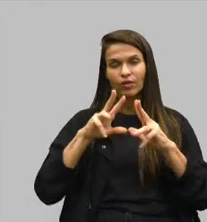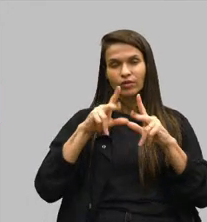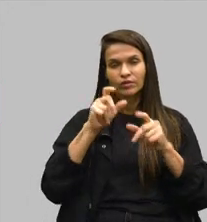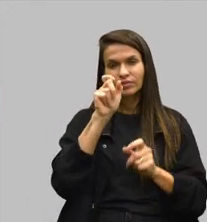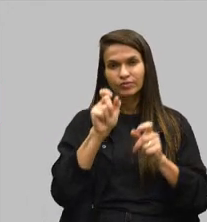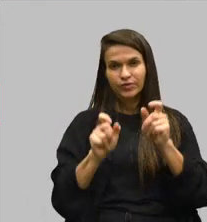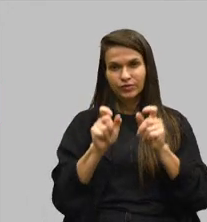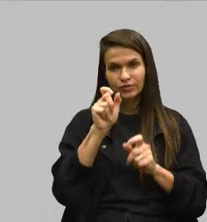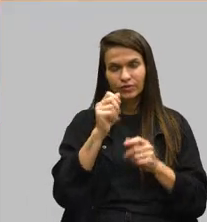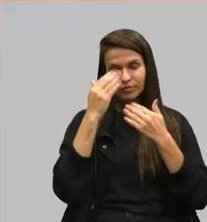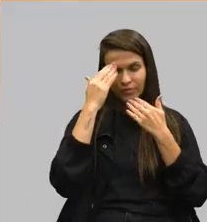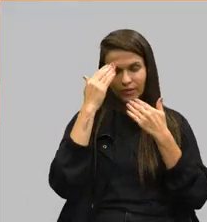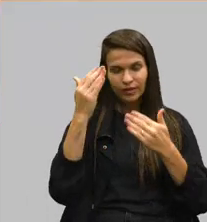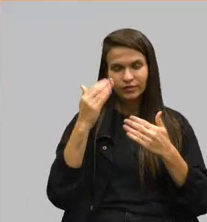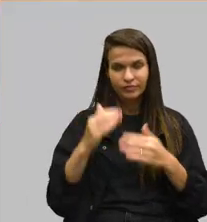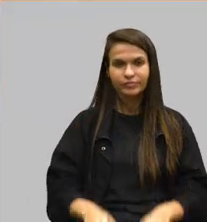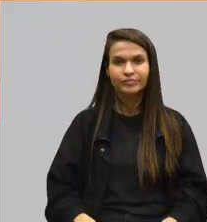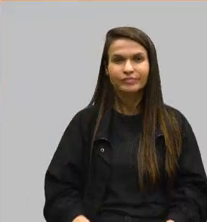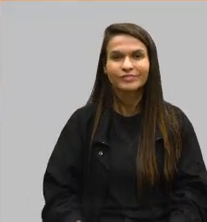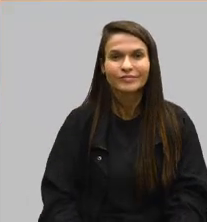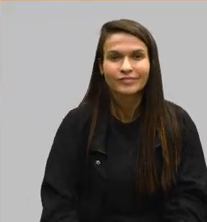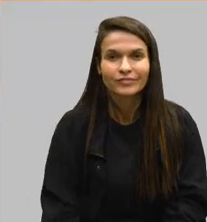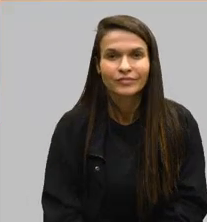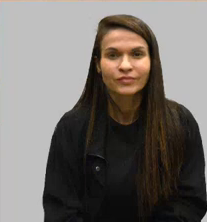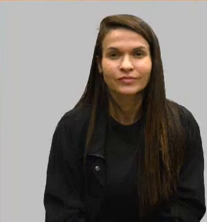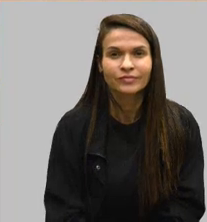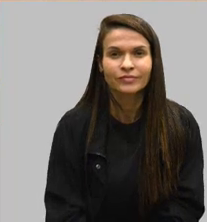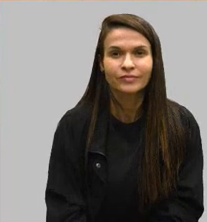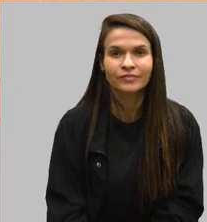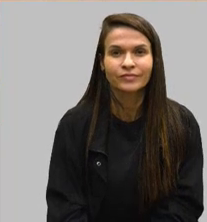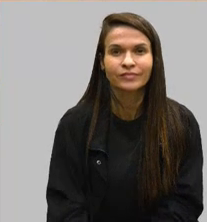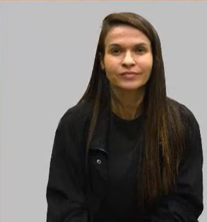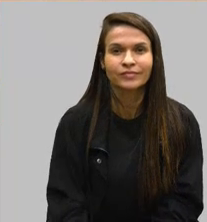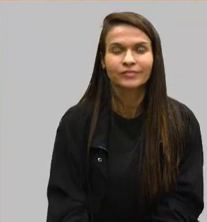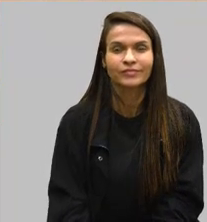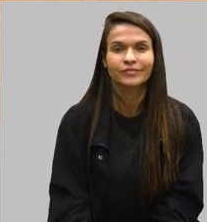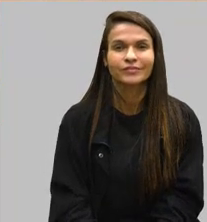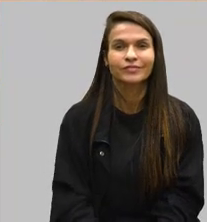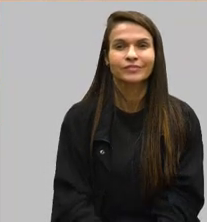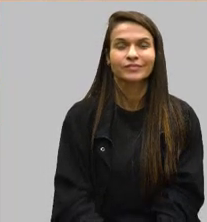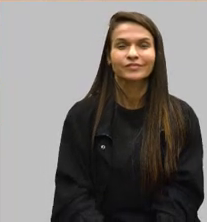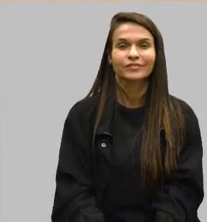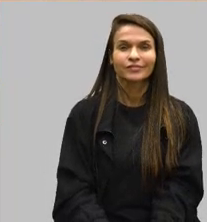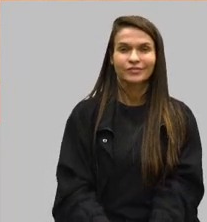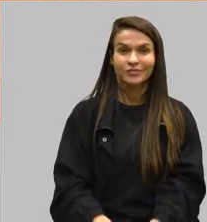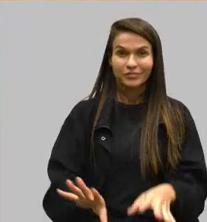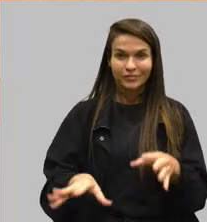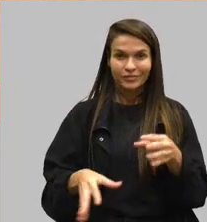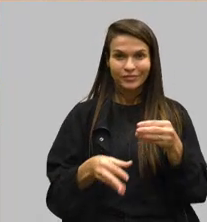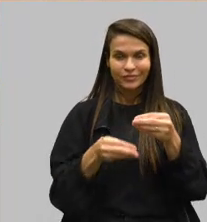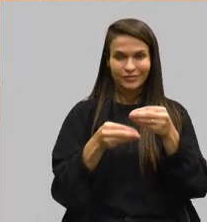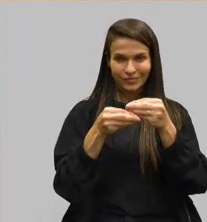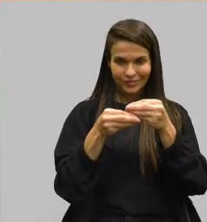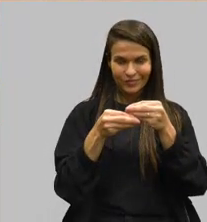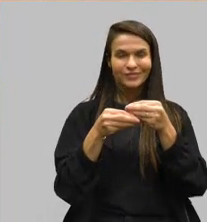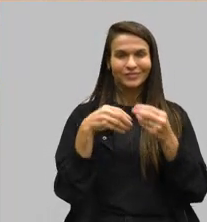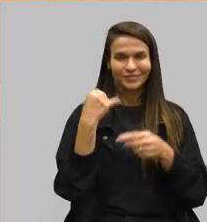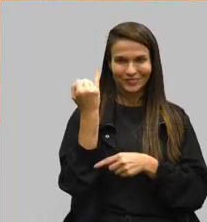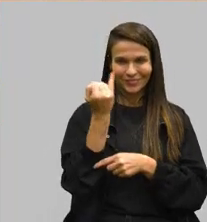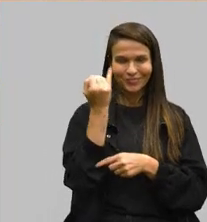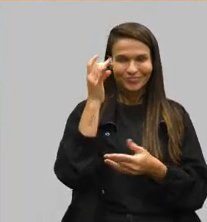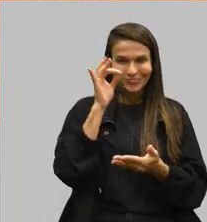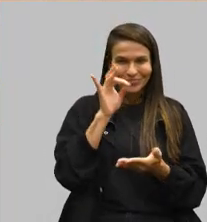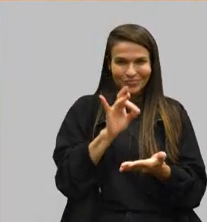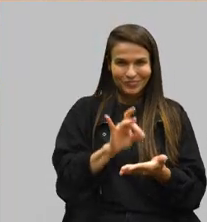pessoas. Muito obrigada. Deputada, quer fazer uso da palavra? Só fazer um adendo? da importância realmente